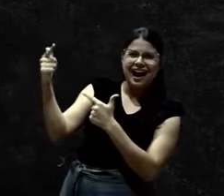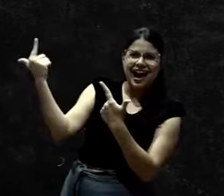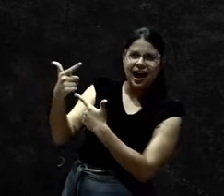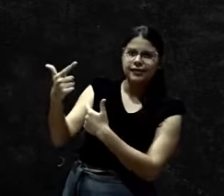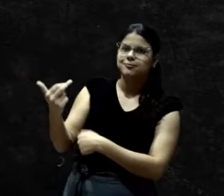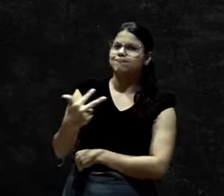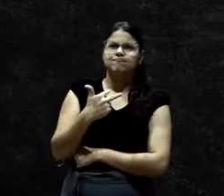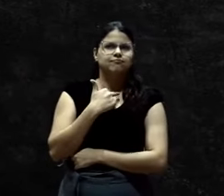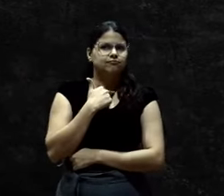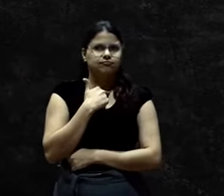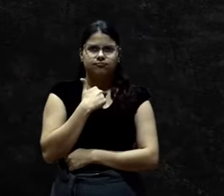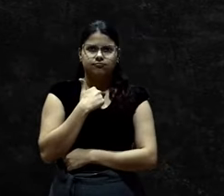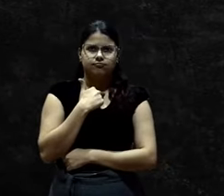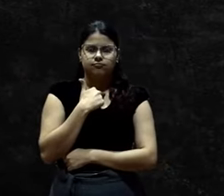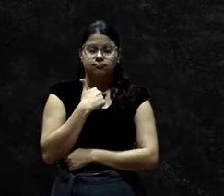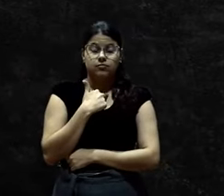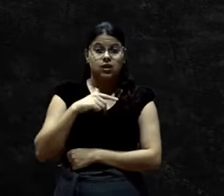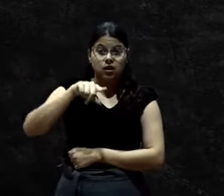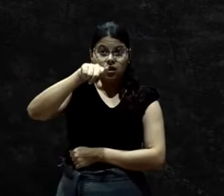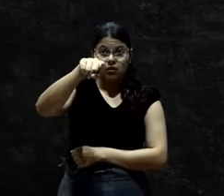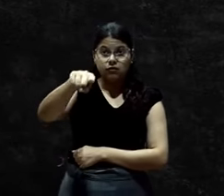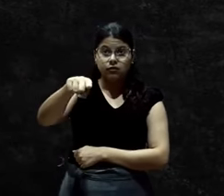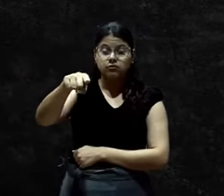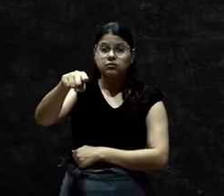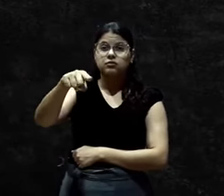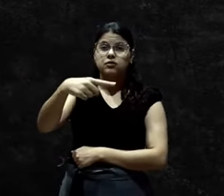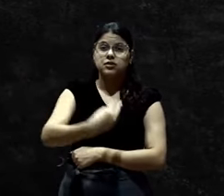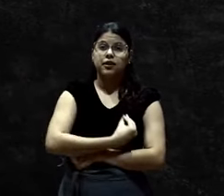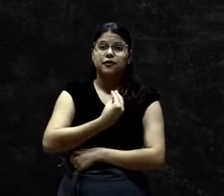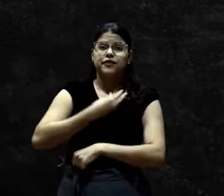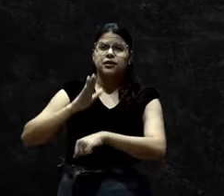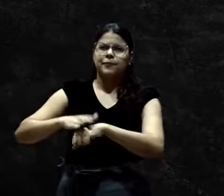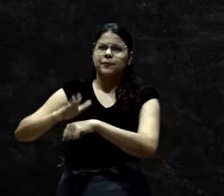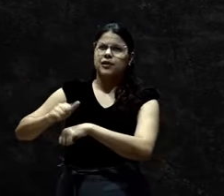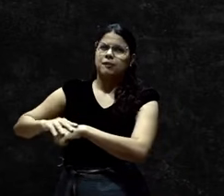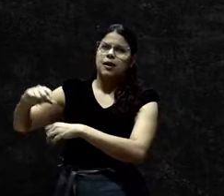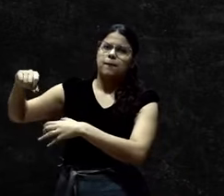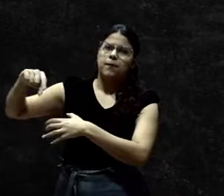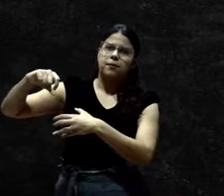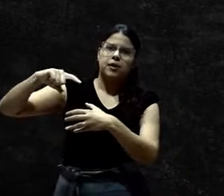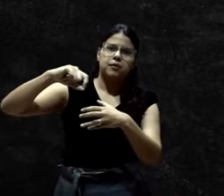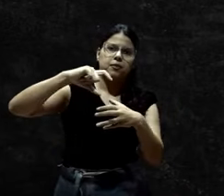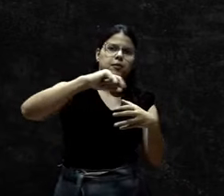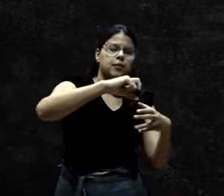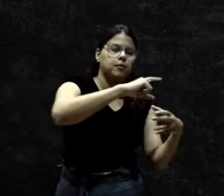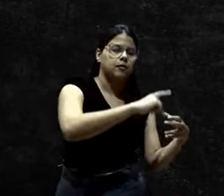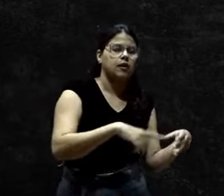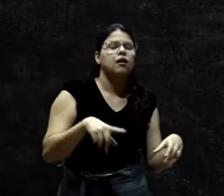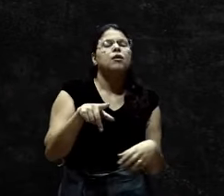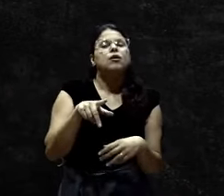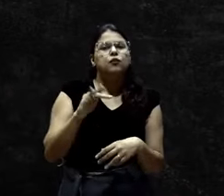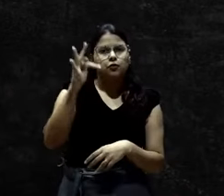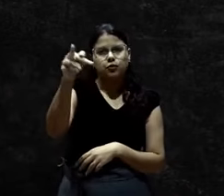zomba. Pois, aquilo que a pessoa semear, isso também